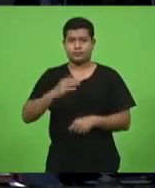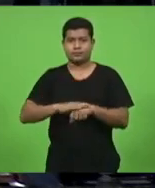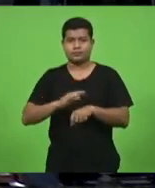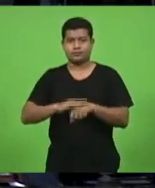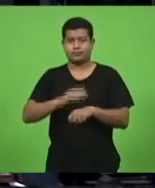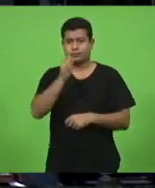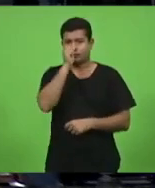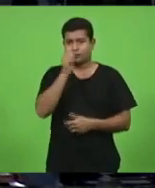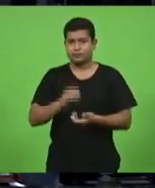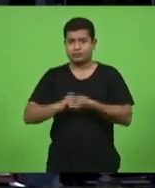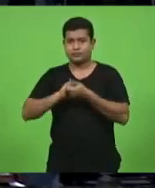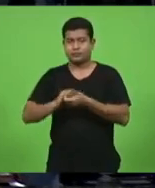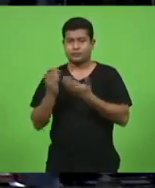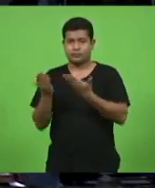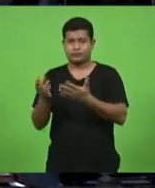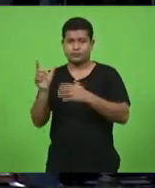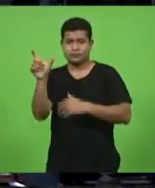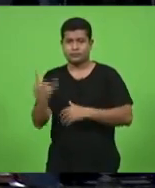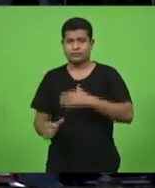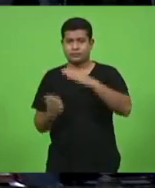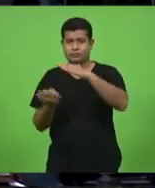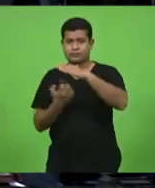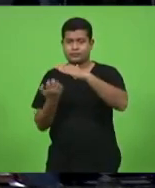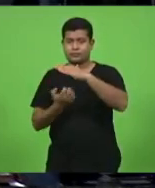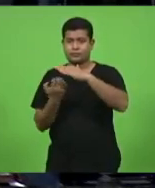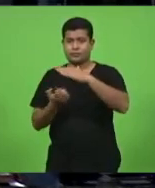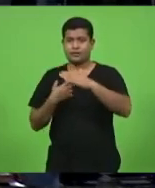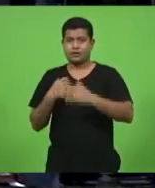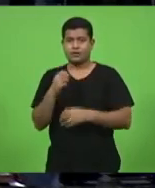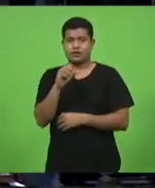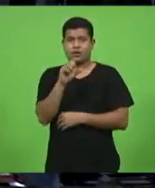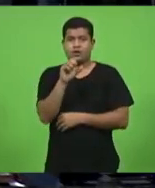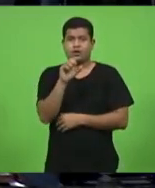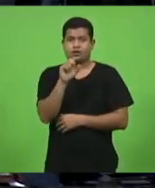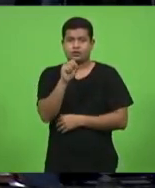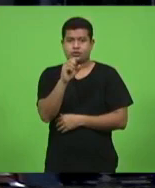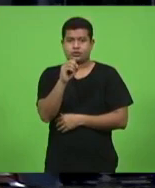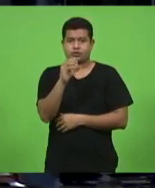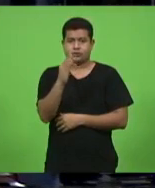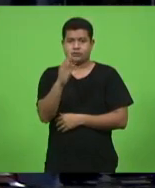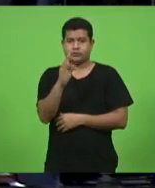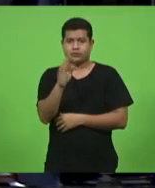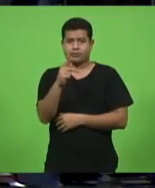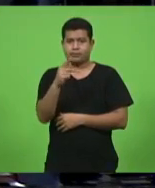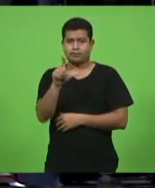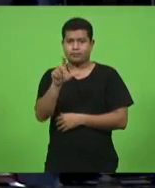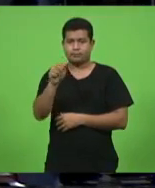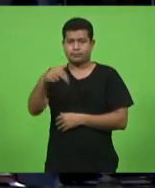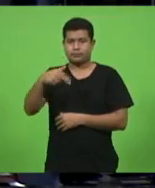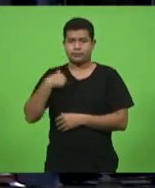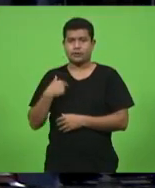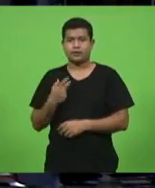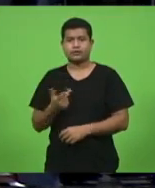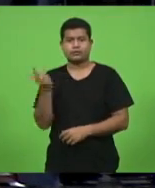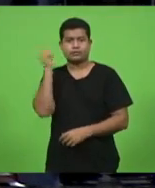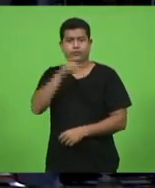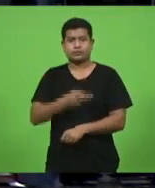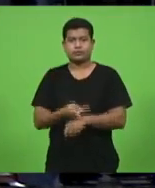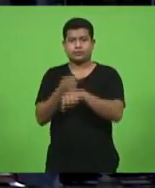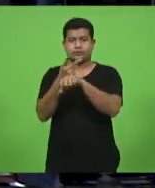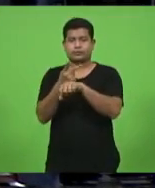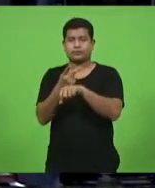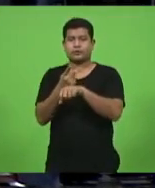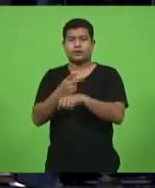Amin cumprimentando a empresa Softplan por ter sido premiada na nona edição do prêmio Great Place to Work